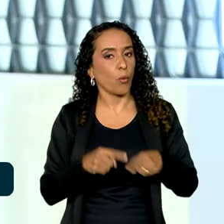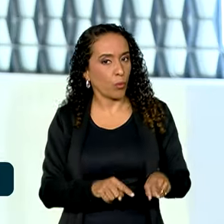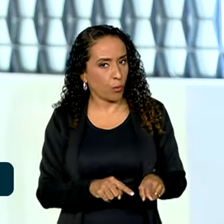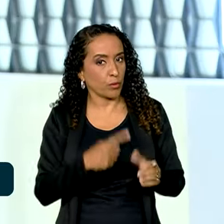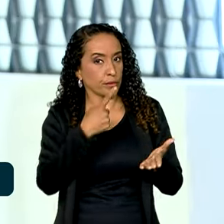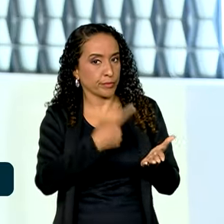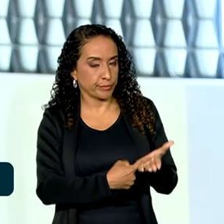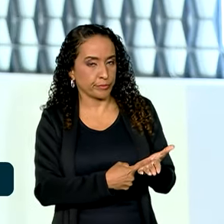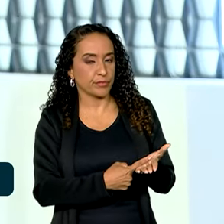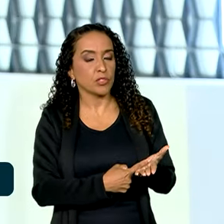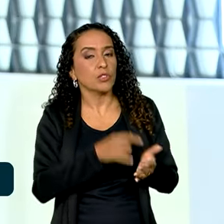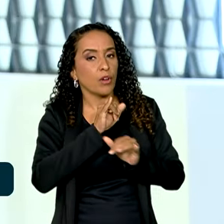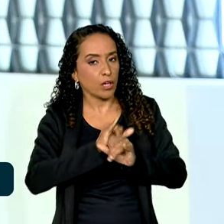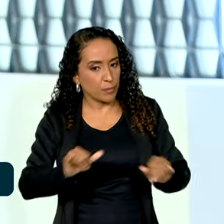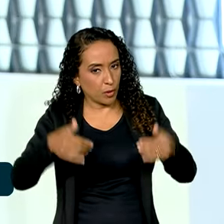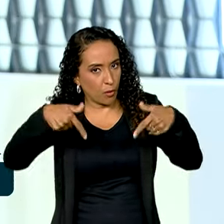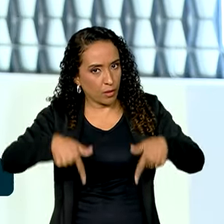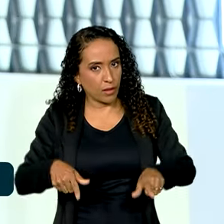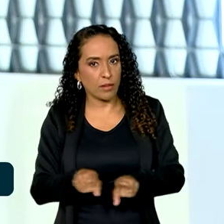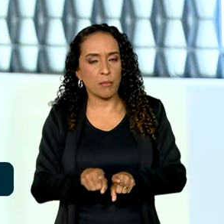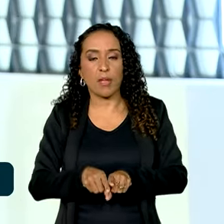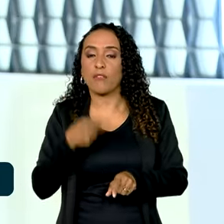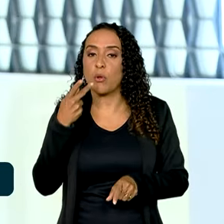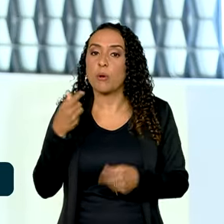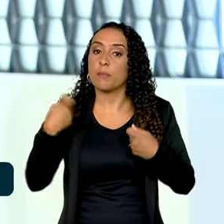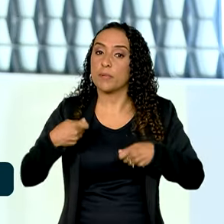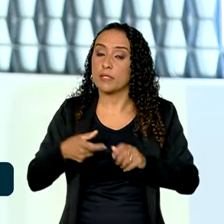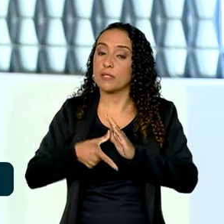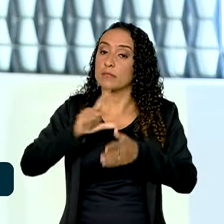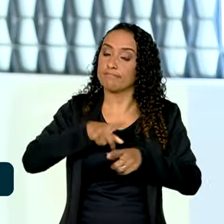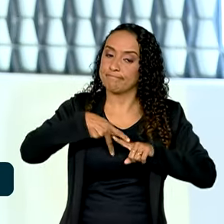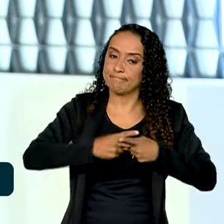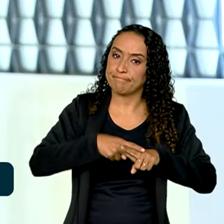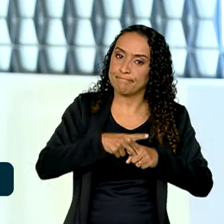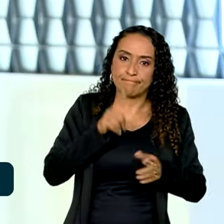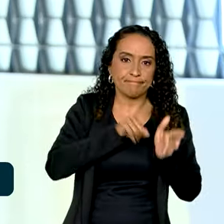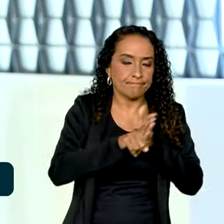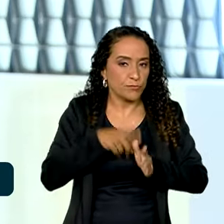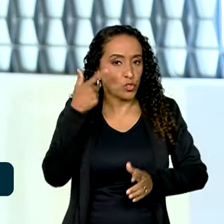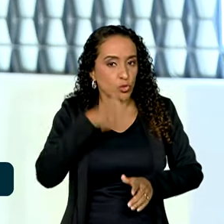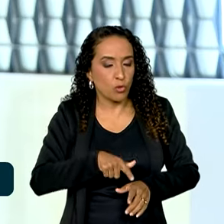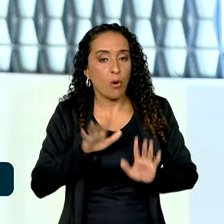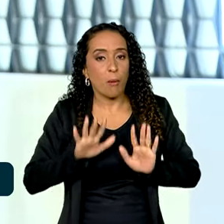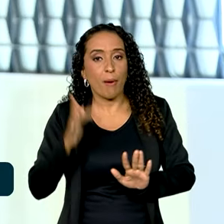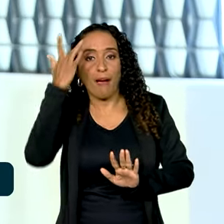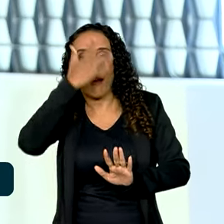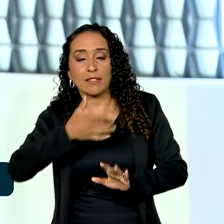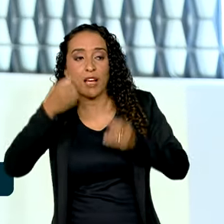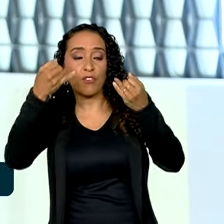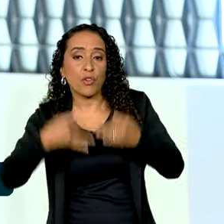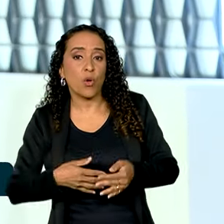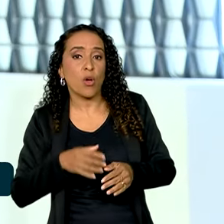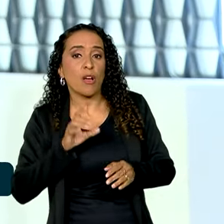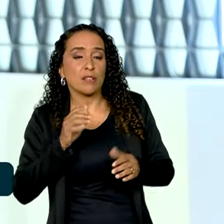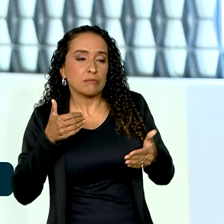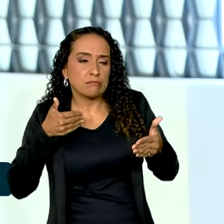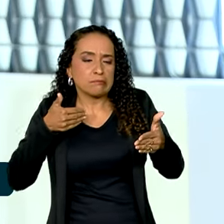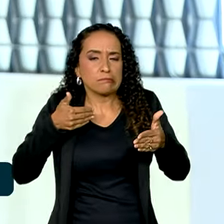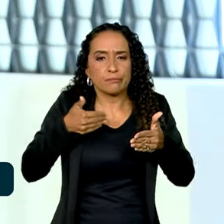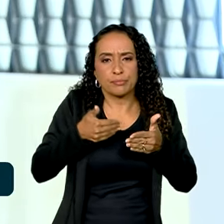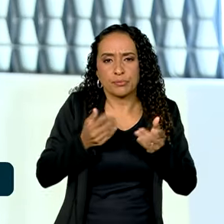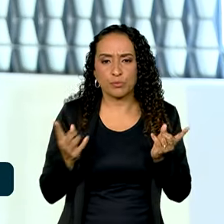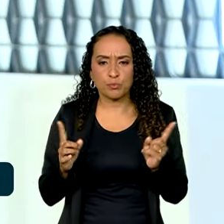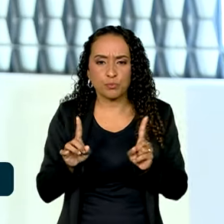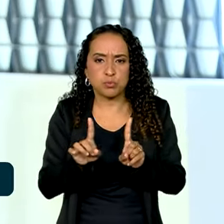acordo, reafirmou isso aqui na Fiesp, dizendo que ele precisa ser revisto, mas o ministro da Fazenda, Fernando Haddad, disse que essa aproximação